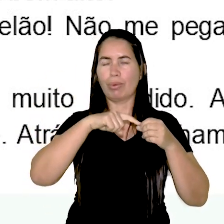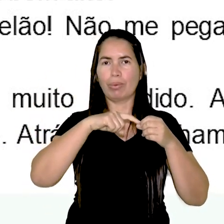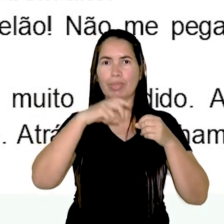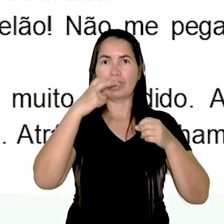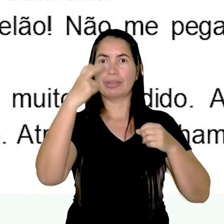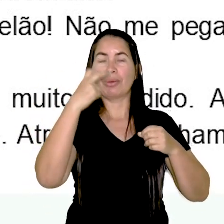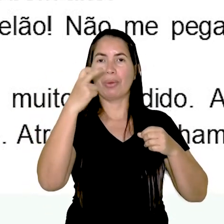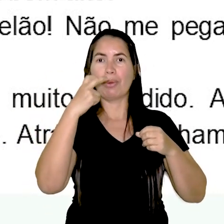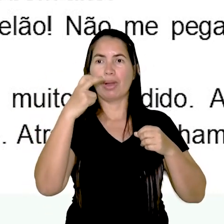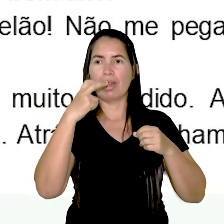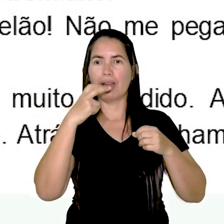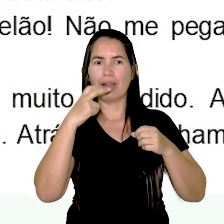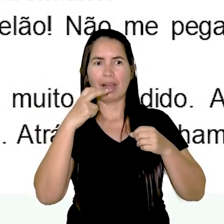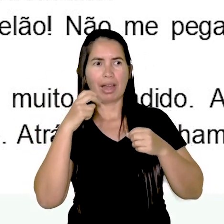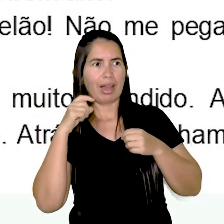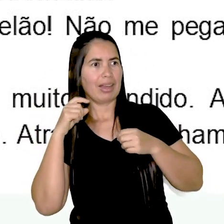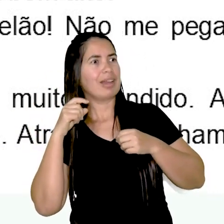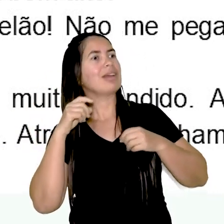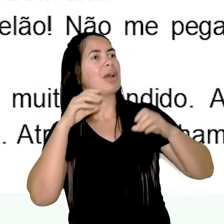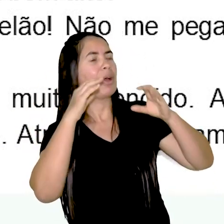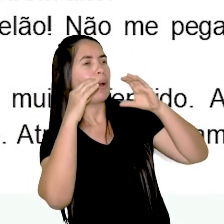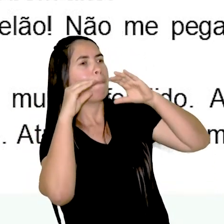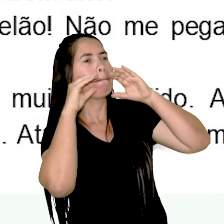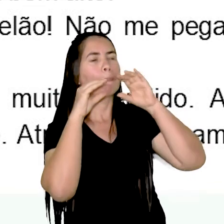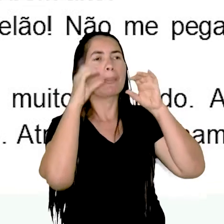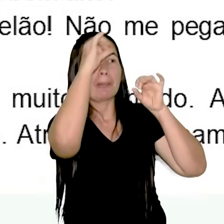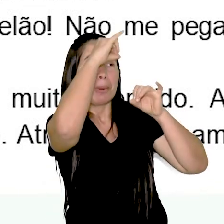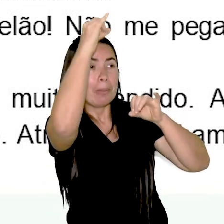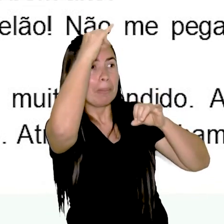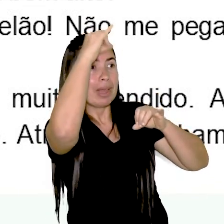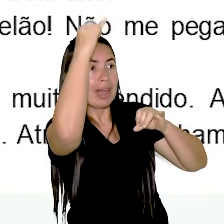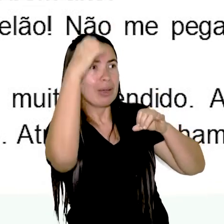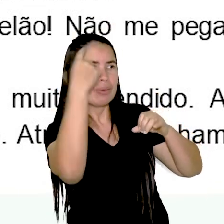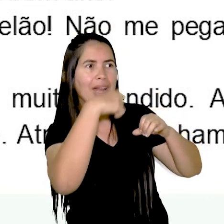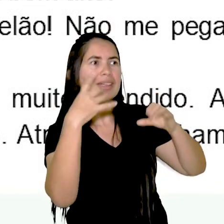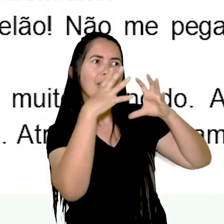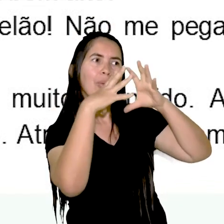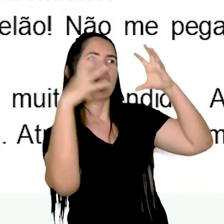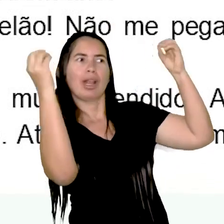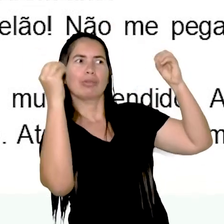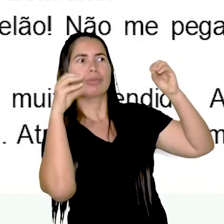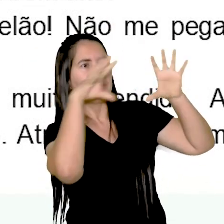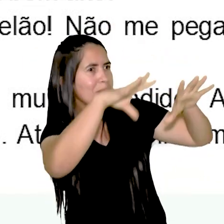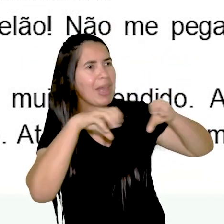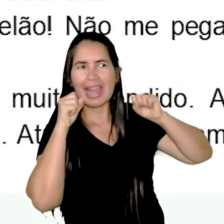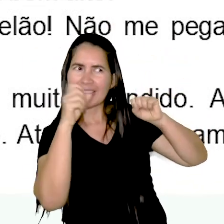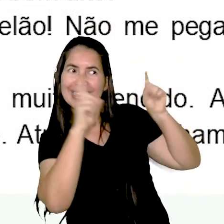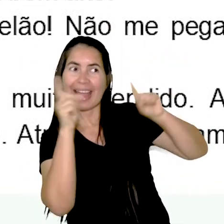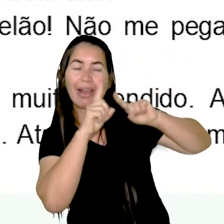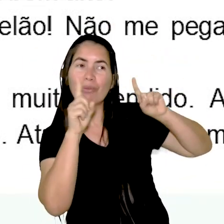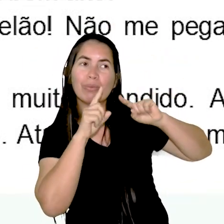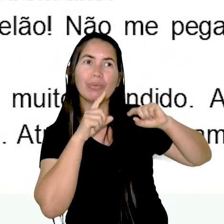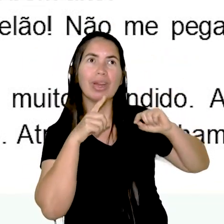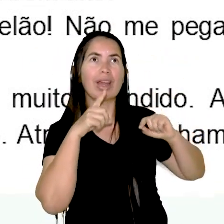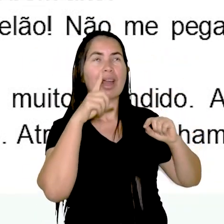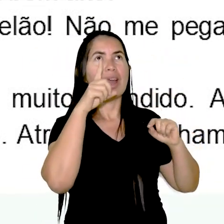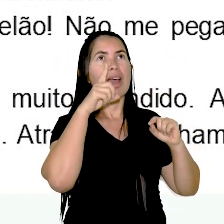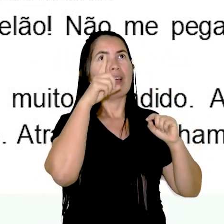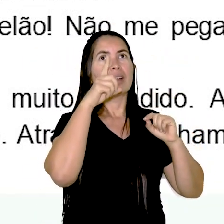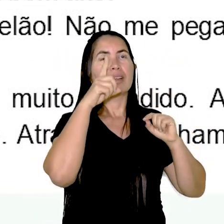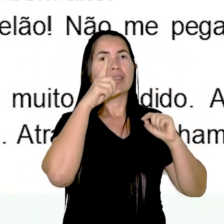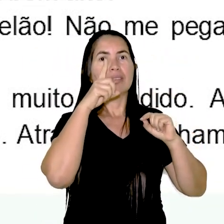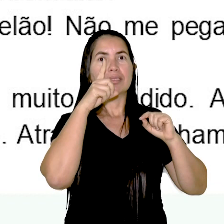alto. Seu fantasma bobão! Cara de melão! Não me pega não! Lá de cima veio